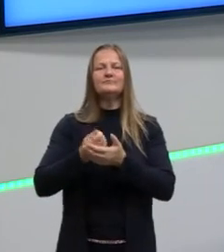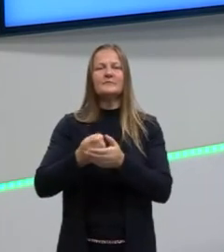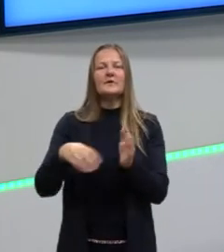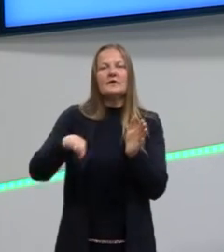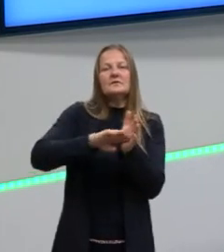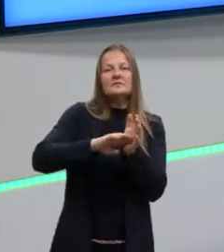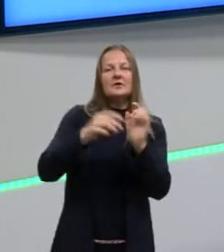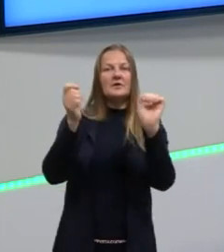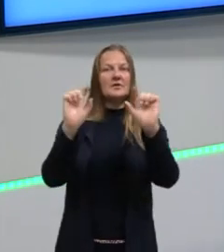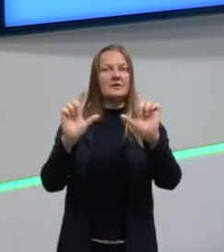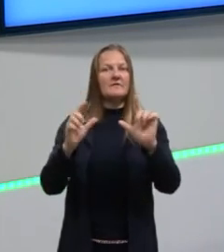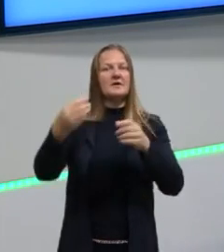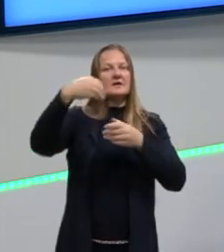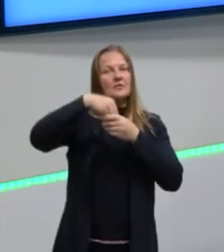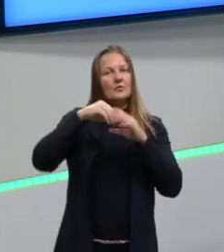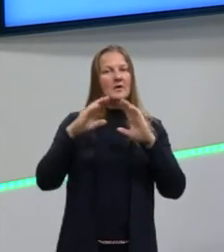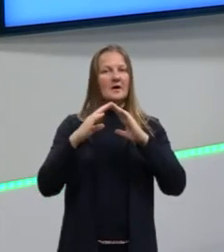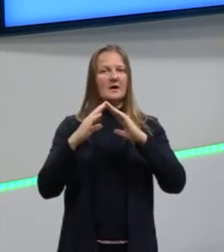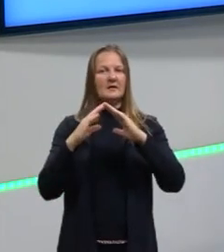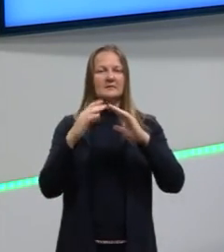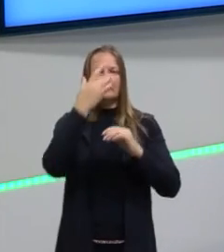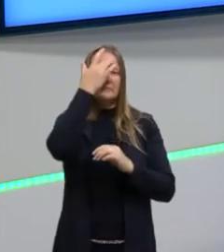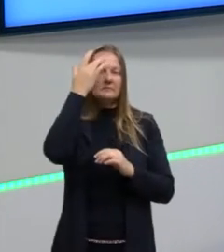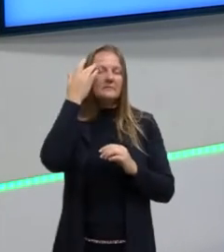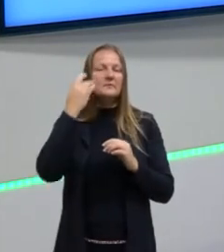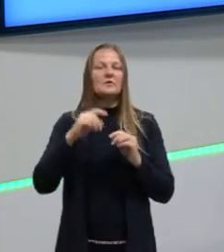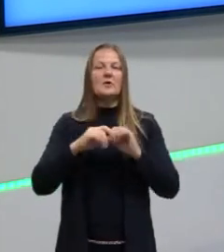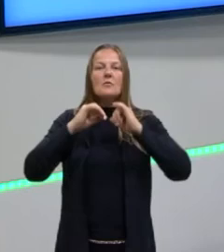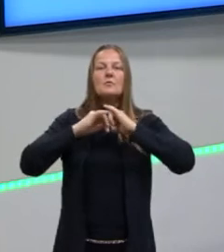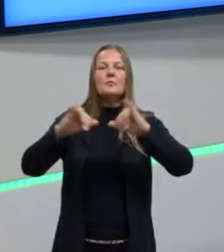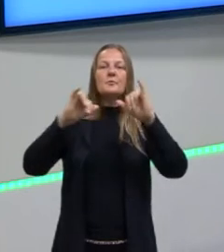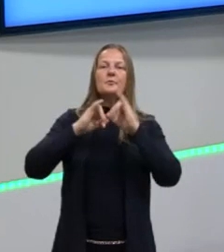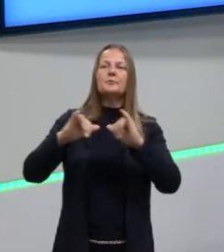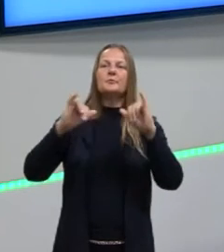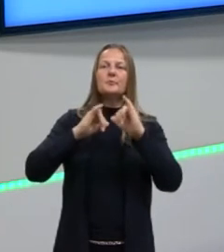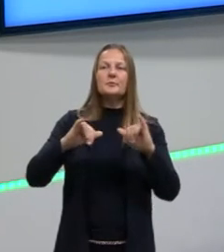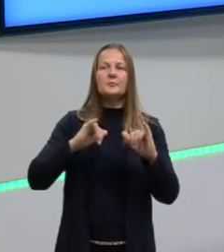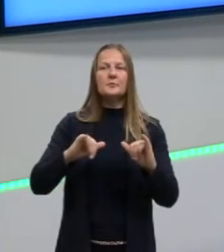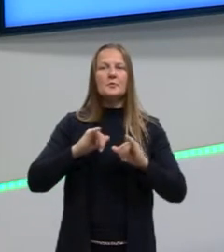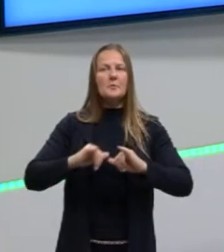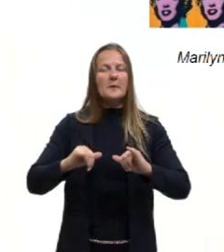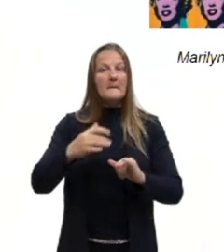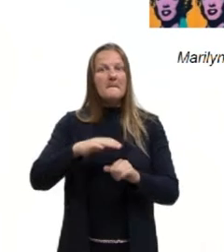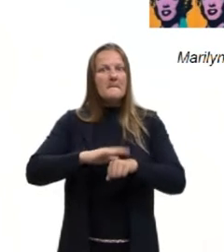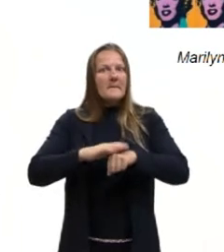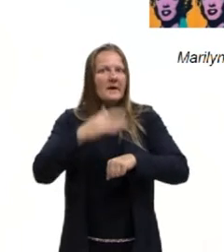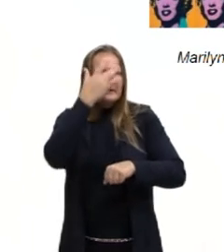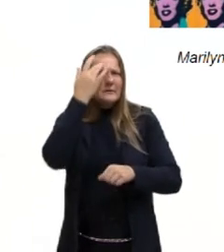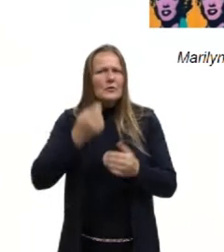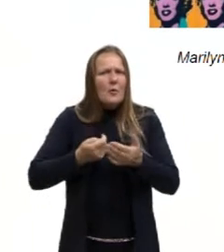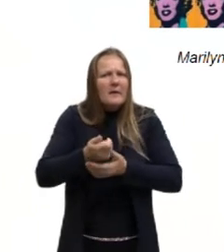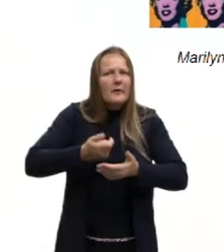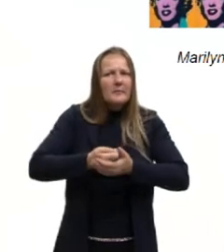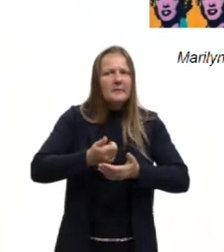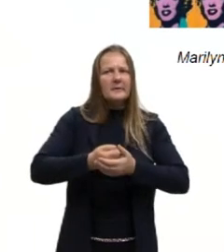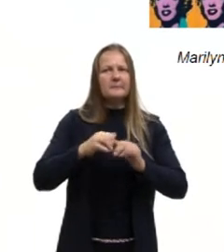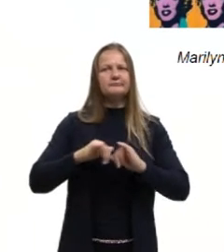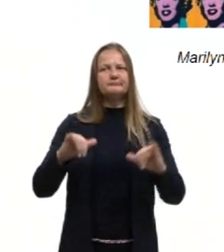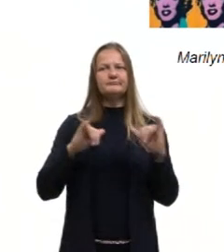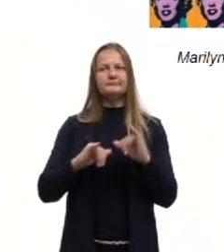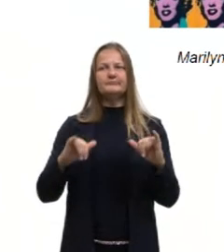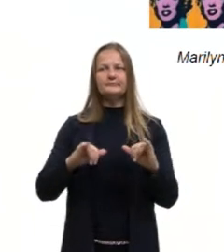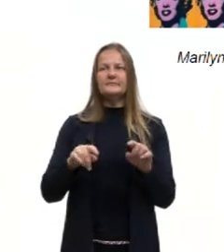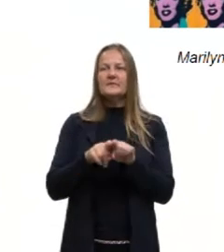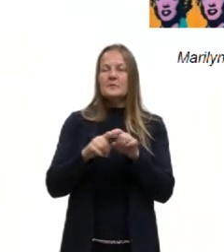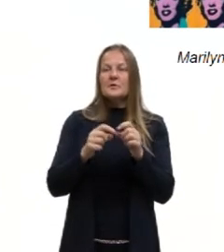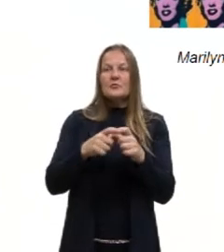chegada da televisão dentro das casas e com isso a publicidade intensificando o consumismo. Nós temos grandes